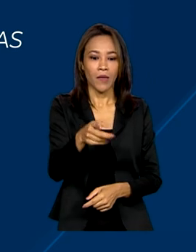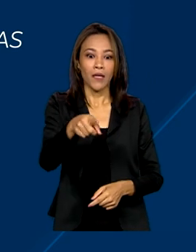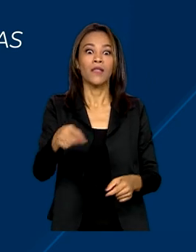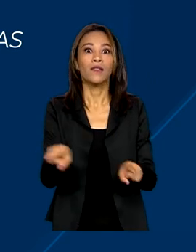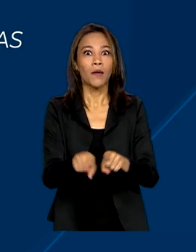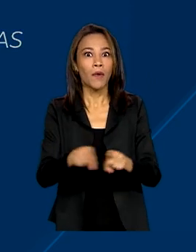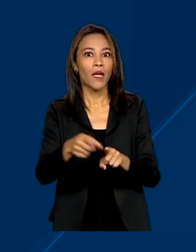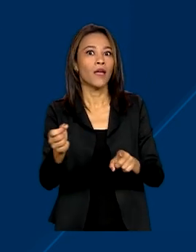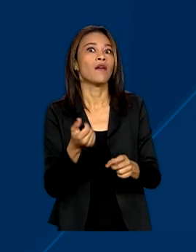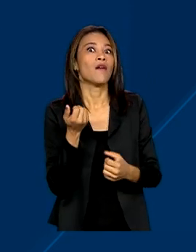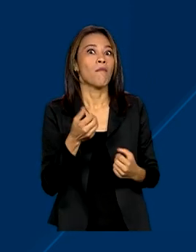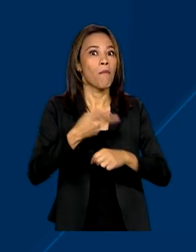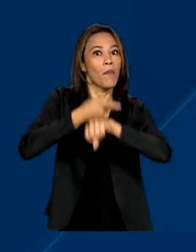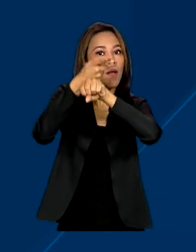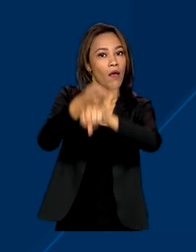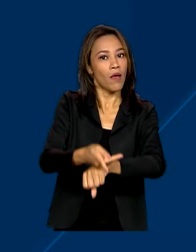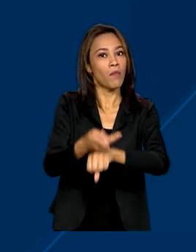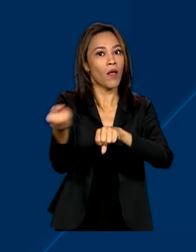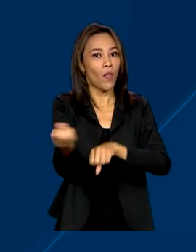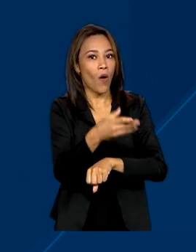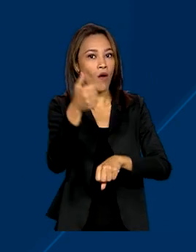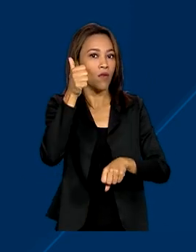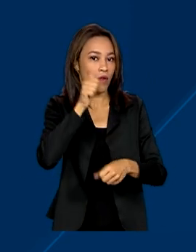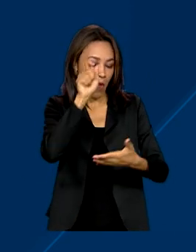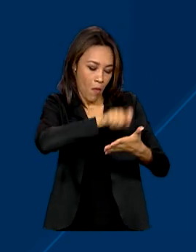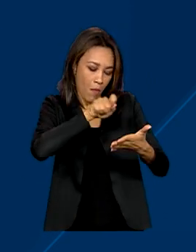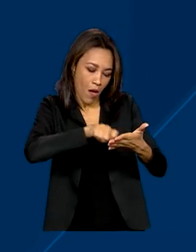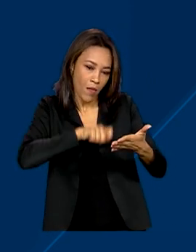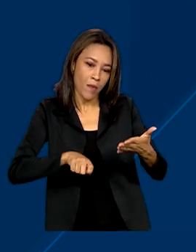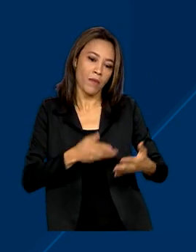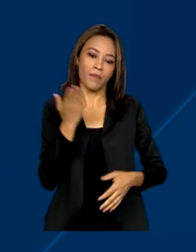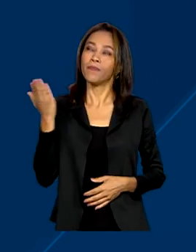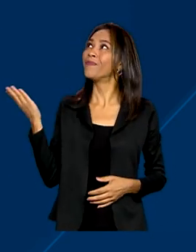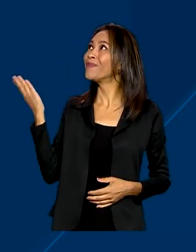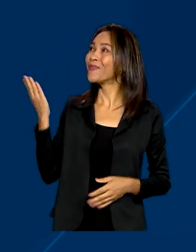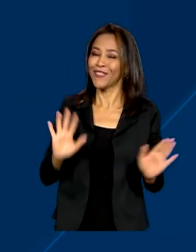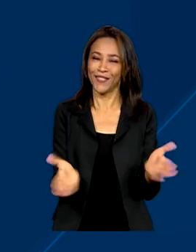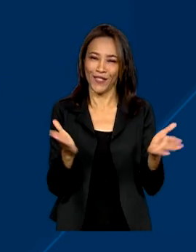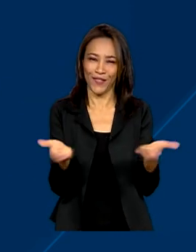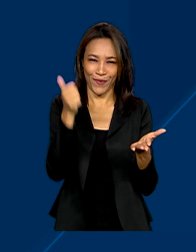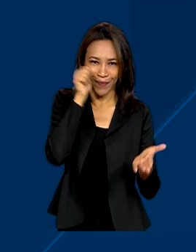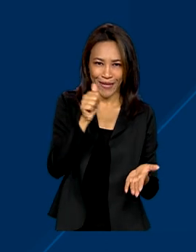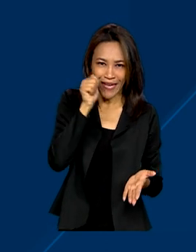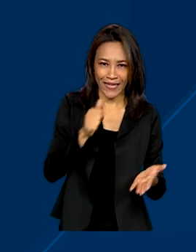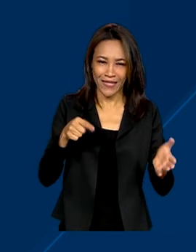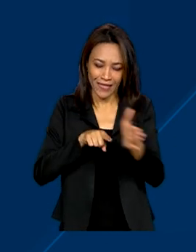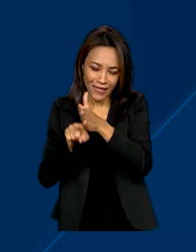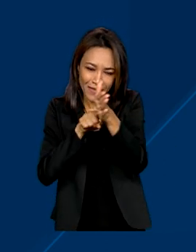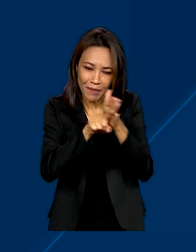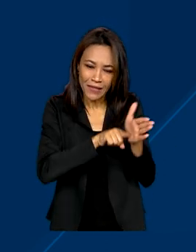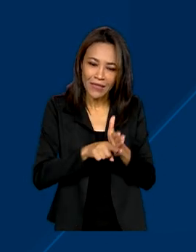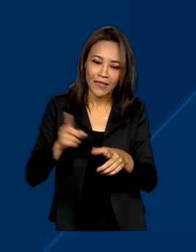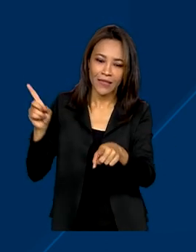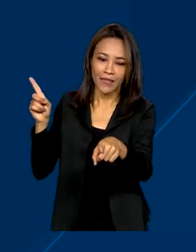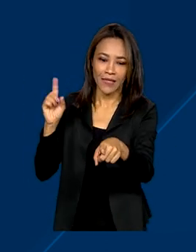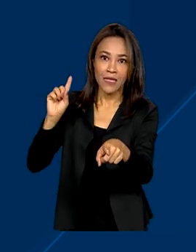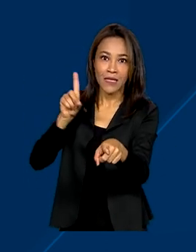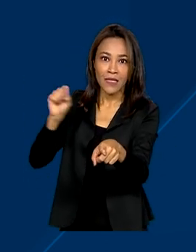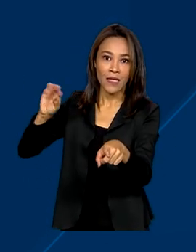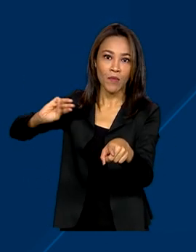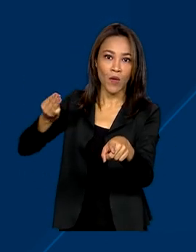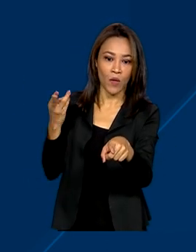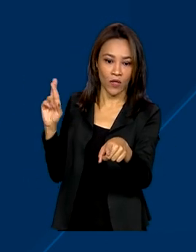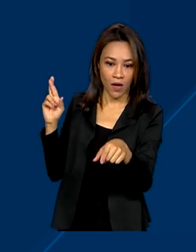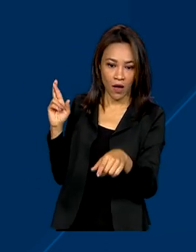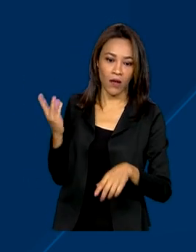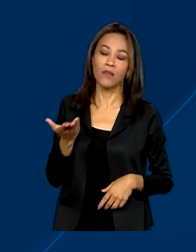escritoras. Criação de política que incentiva mulheres cientistas com investimento de 100 milhões de reais.